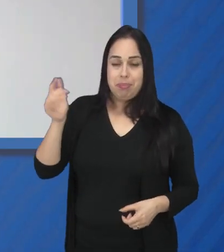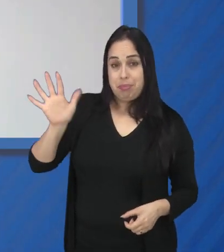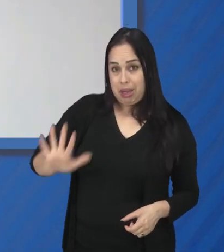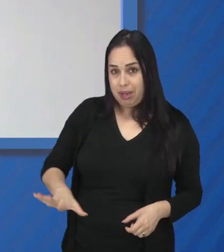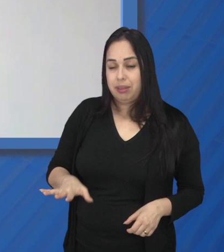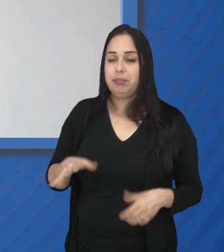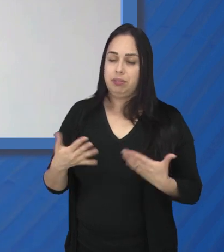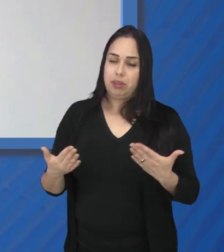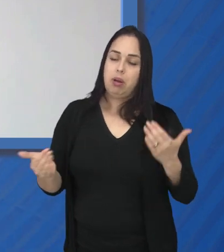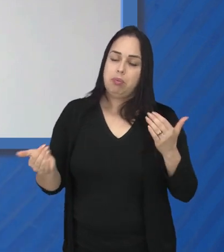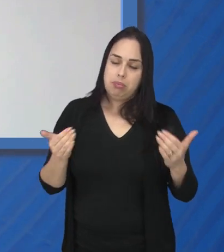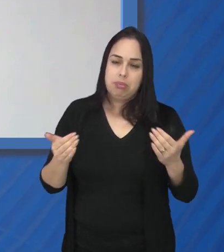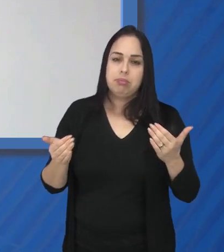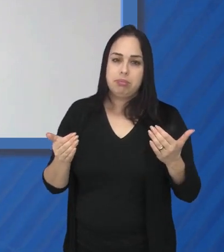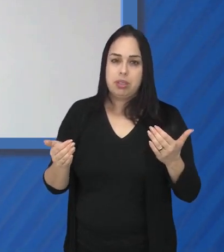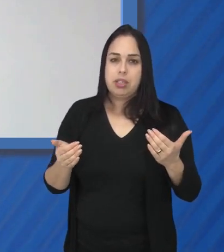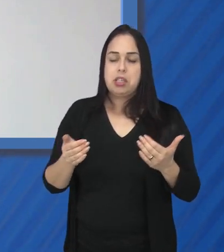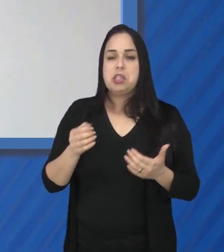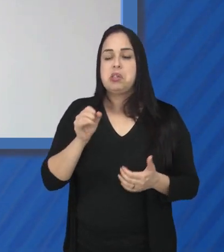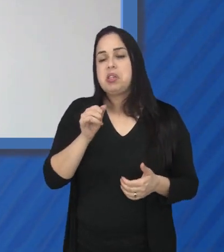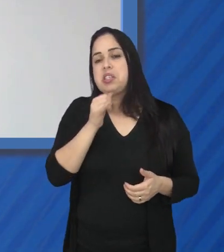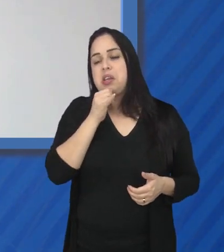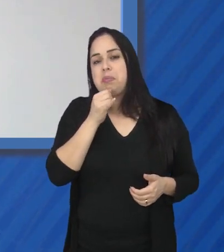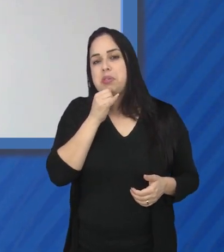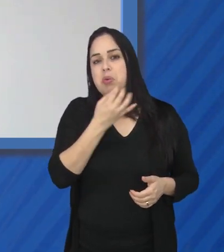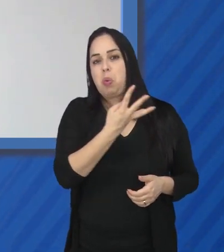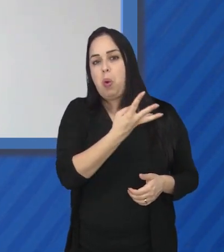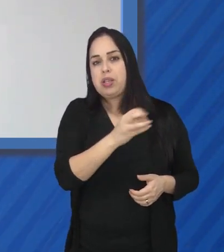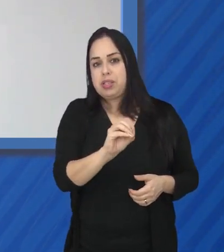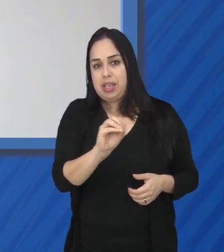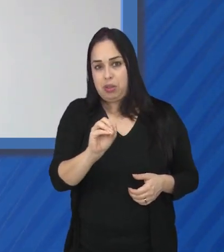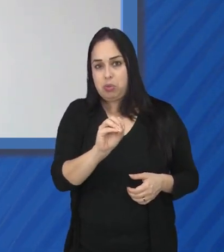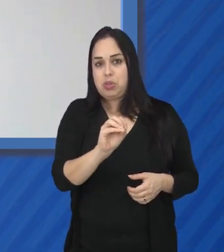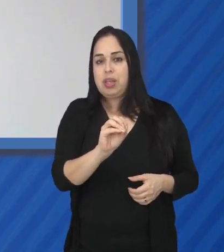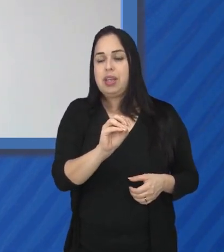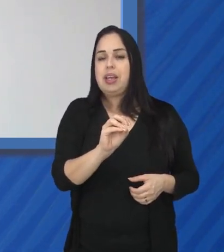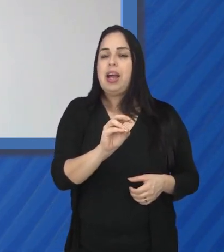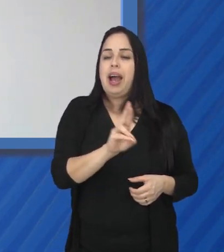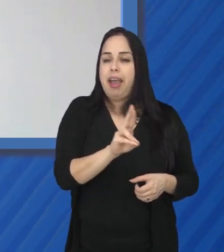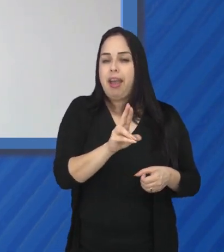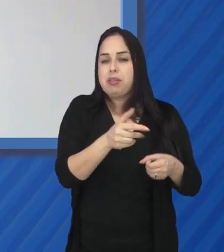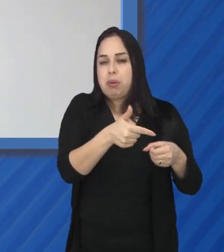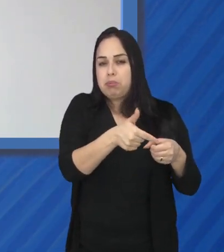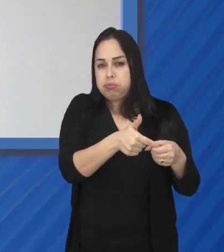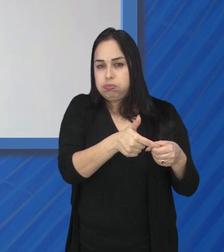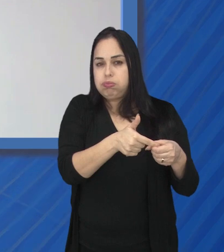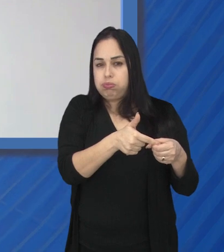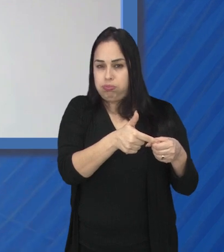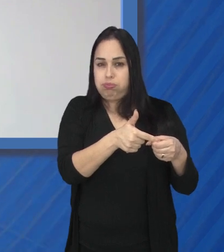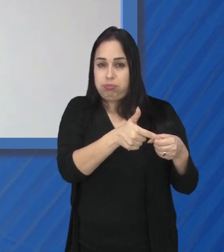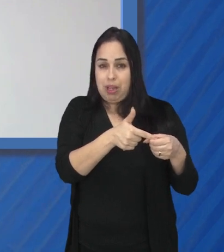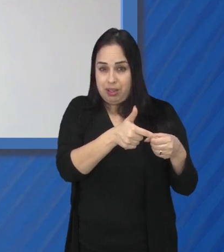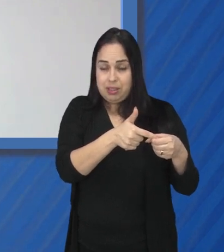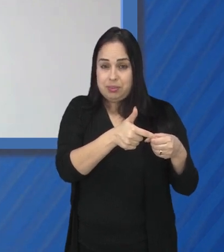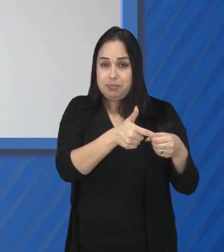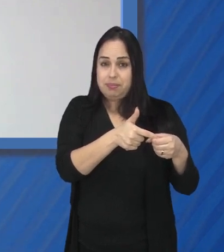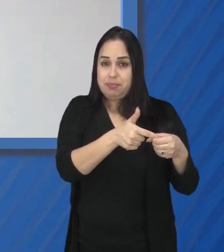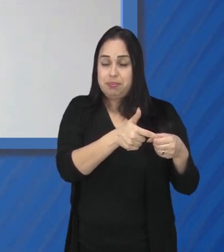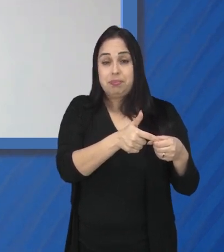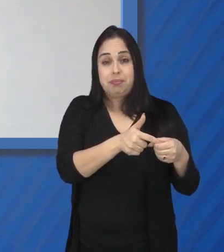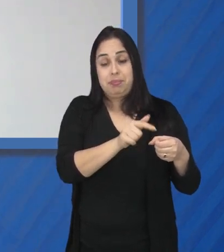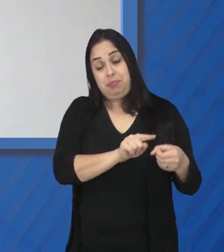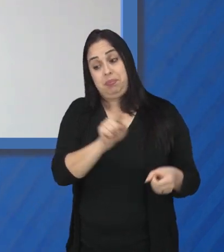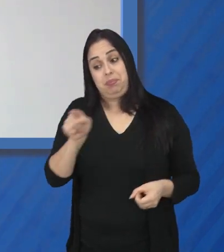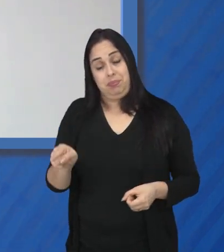um comparativo que é importante a gente ter, se você gasta 400 reais para encher um tanque de um carro a